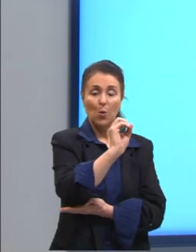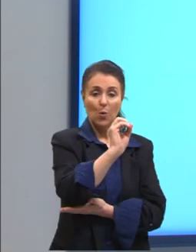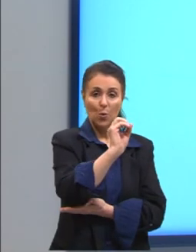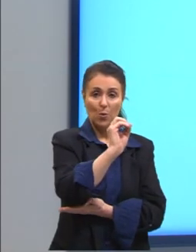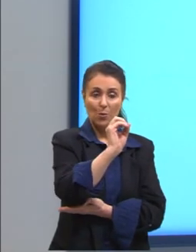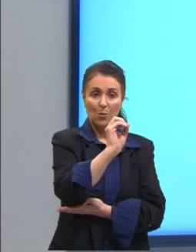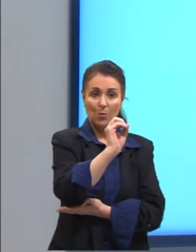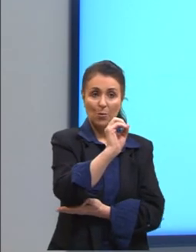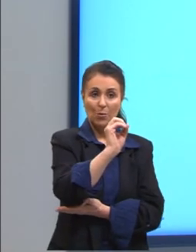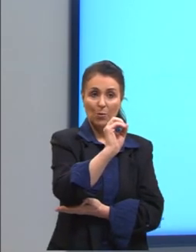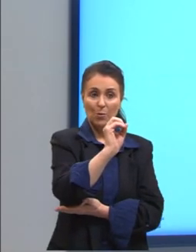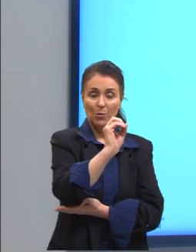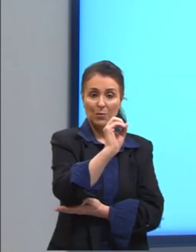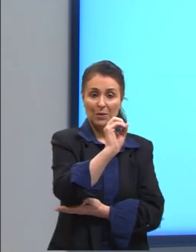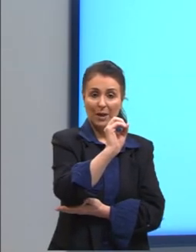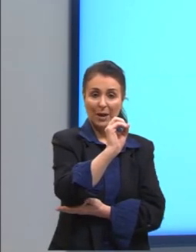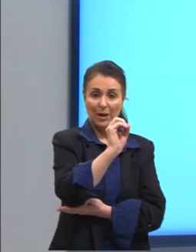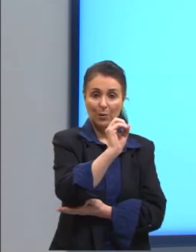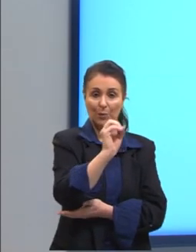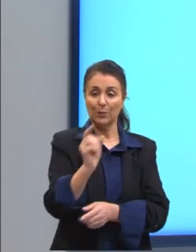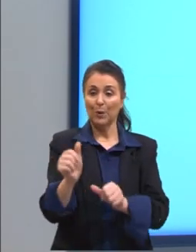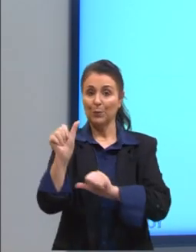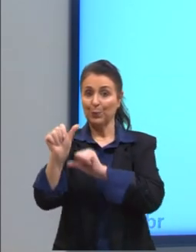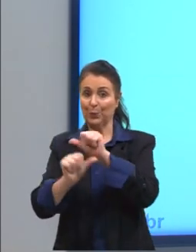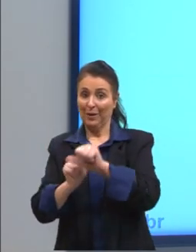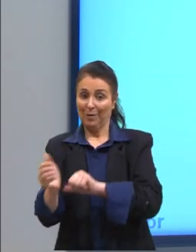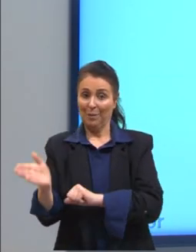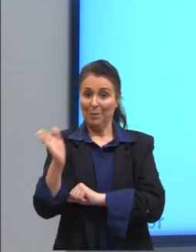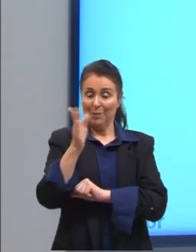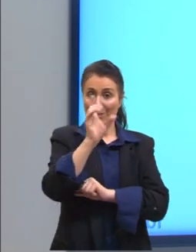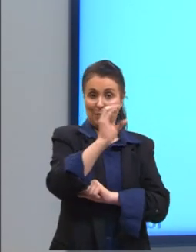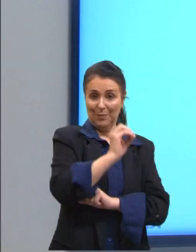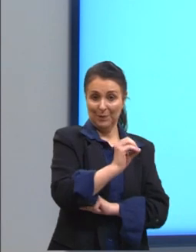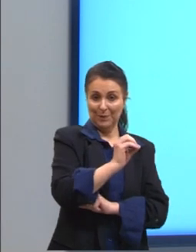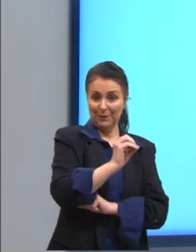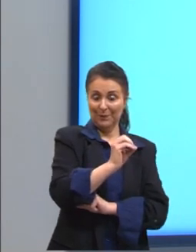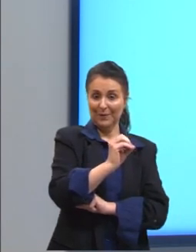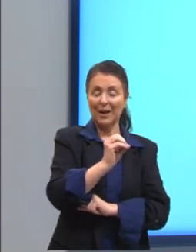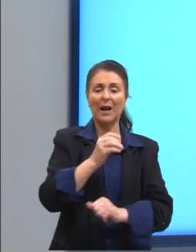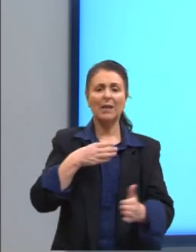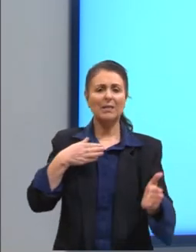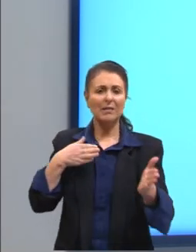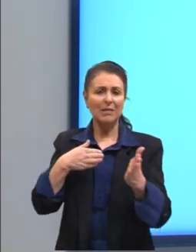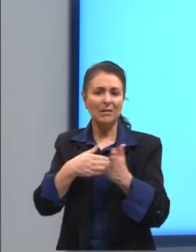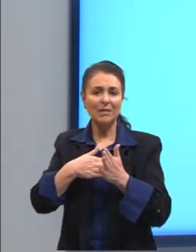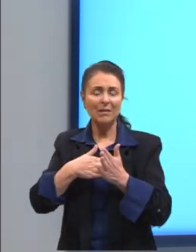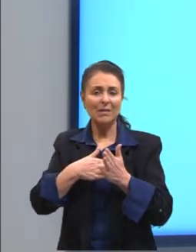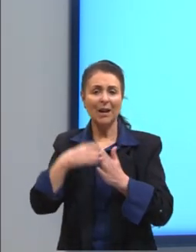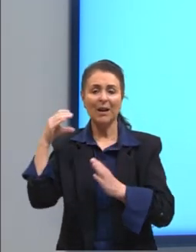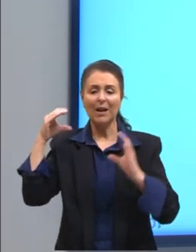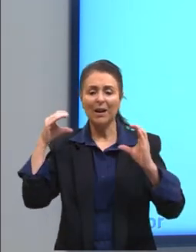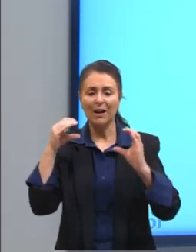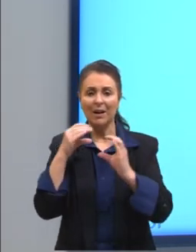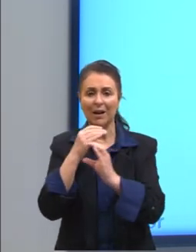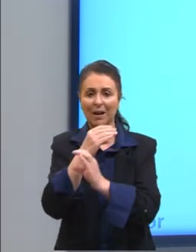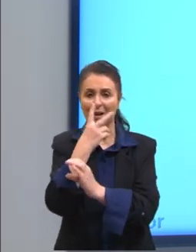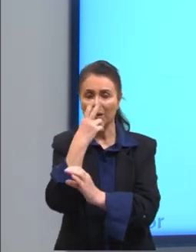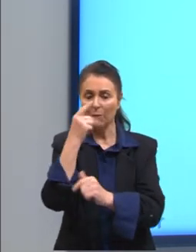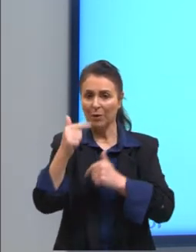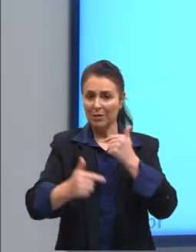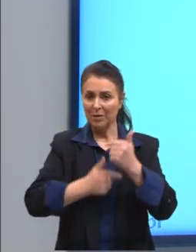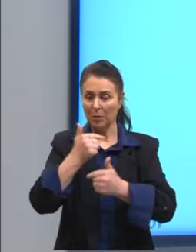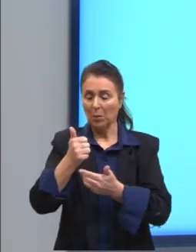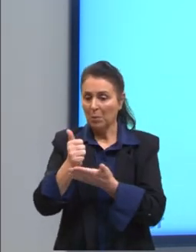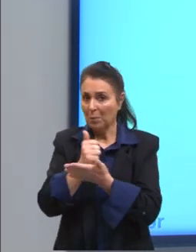variação da energia interna e consegue chegar a que o calor é igual ao trabalho. E é